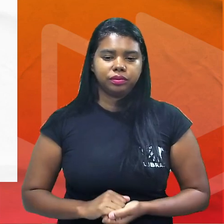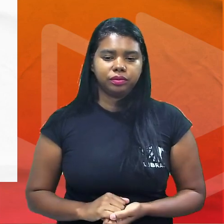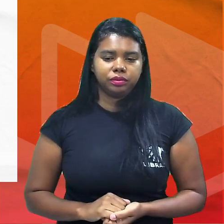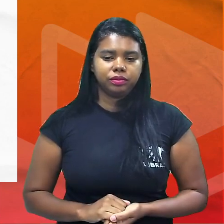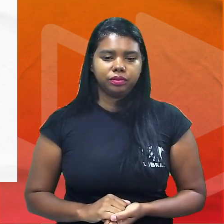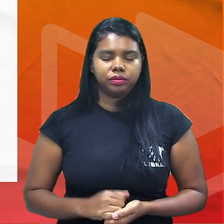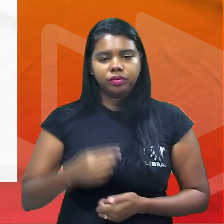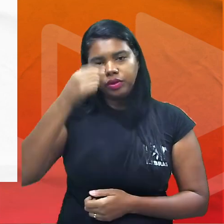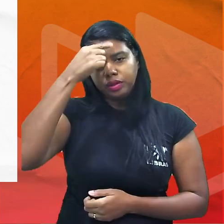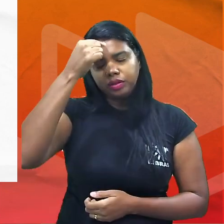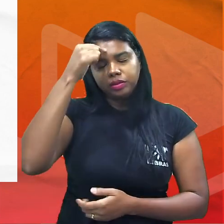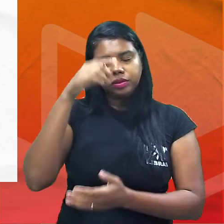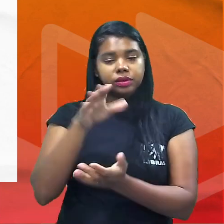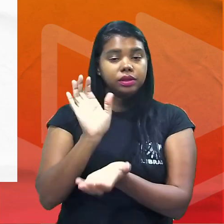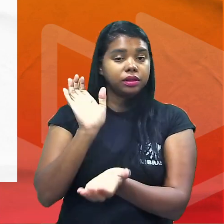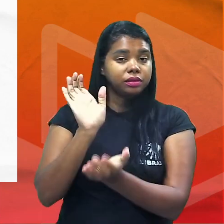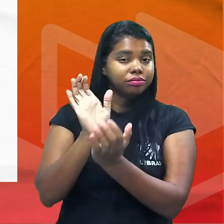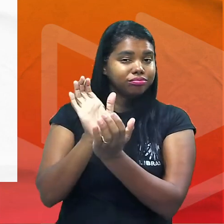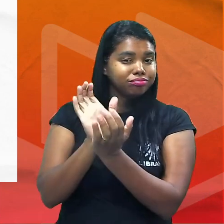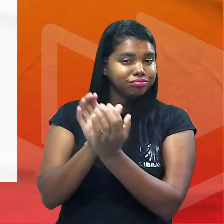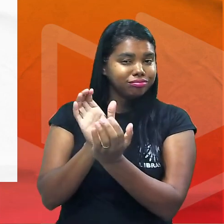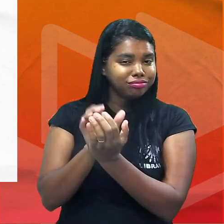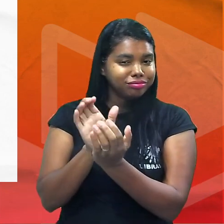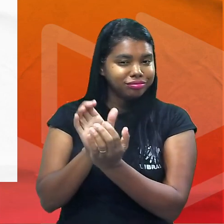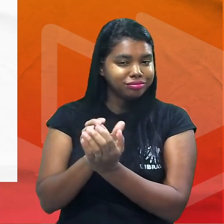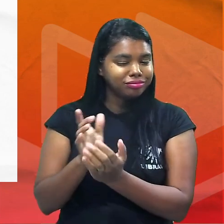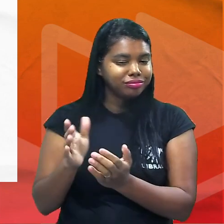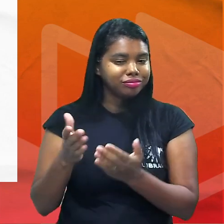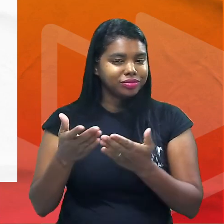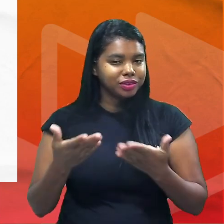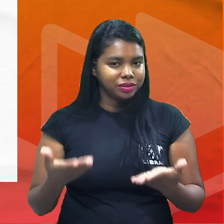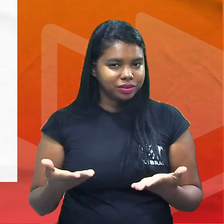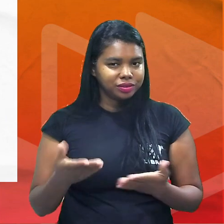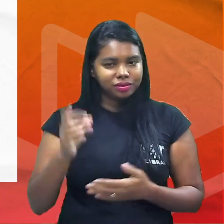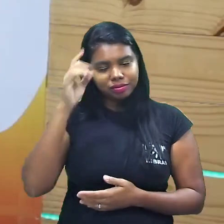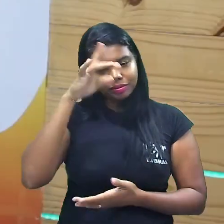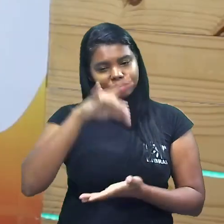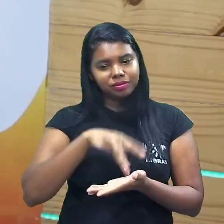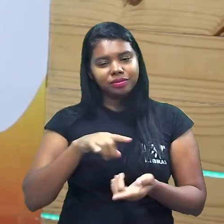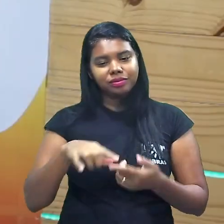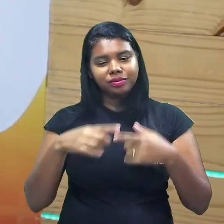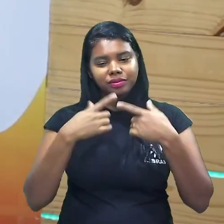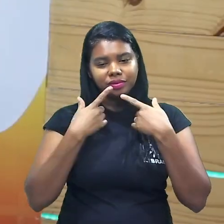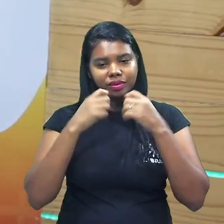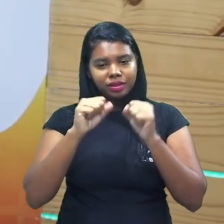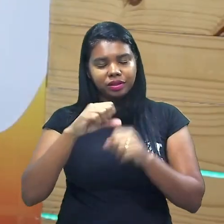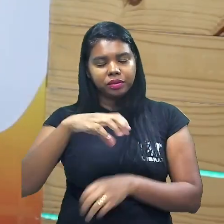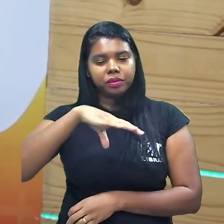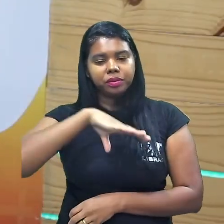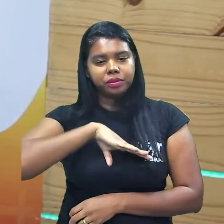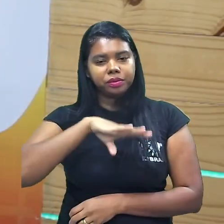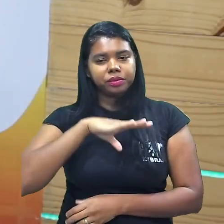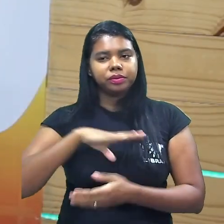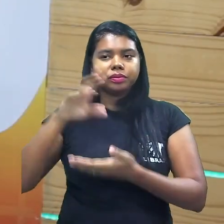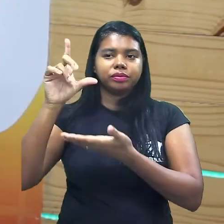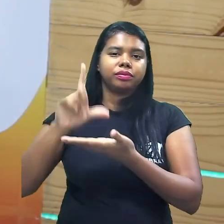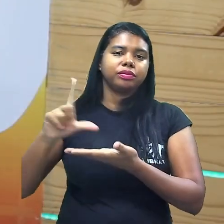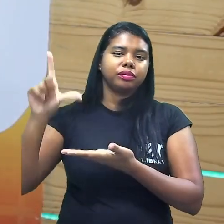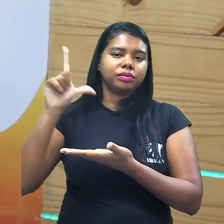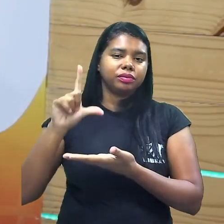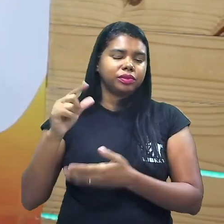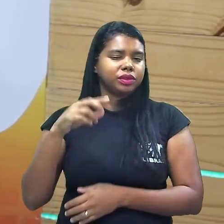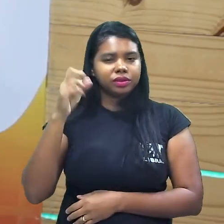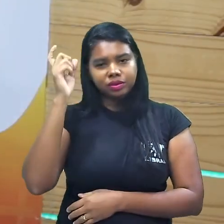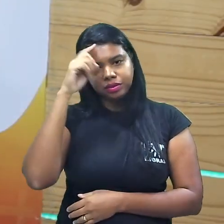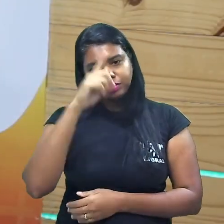Universidade de Pernambuco não é uma prova complicada prova de linguagem de língua portuguesa literatura não é uma prova